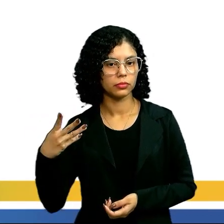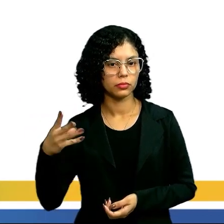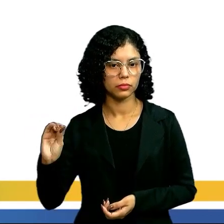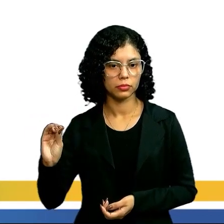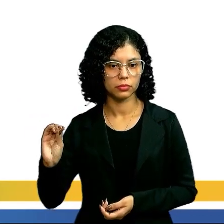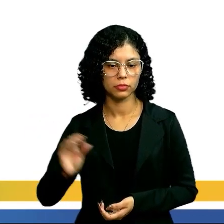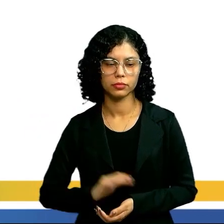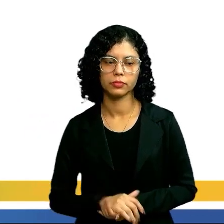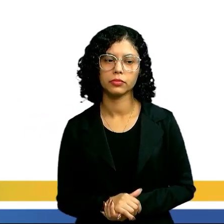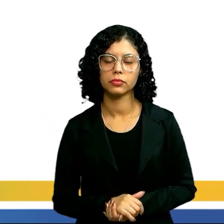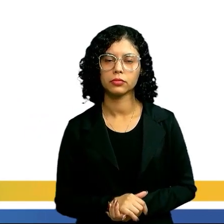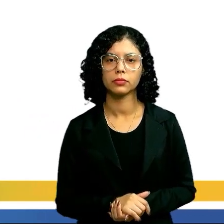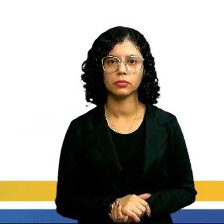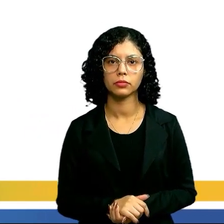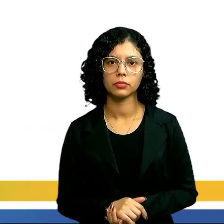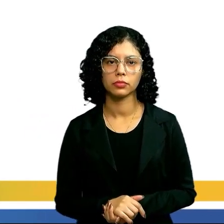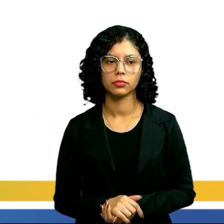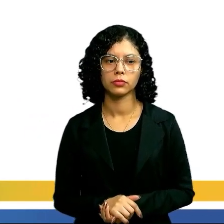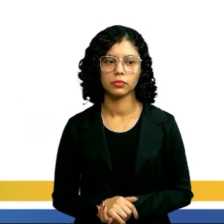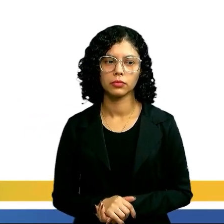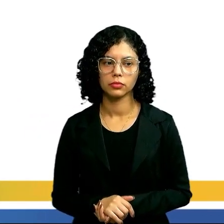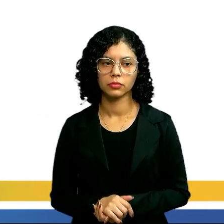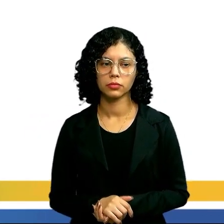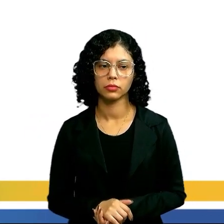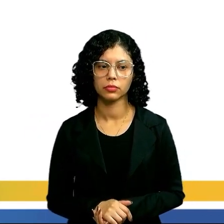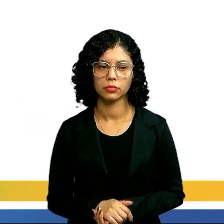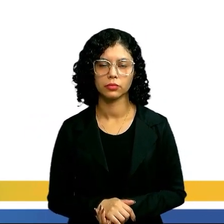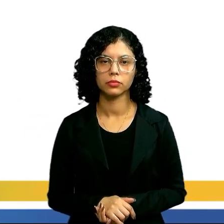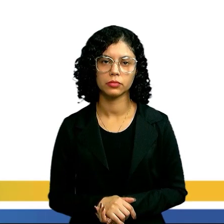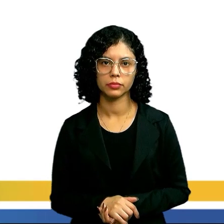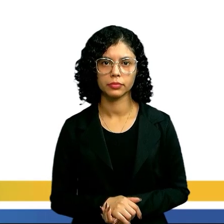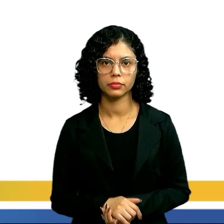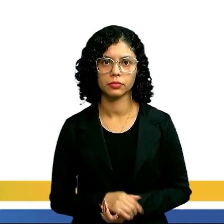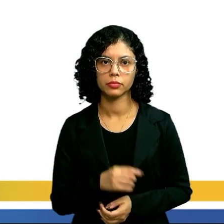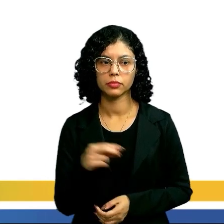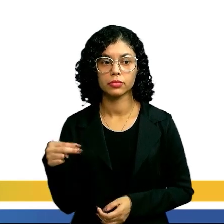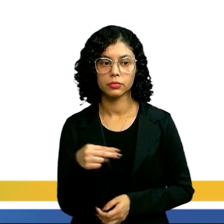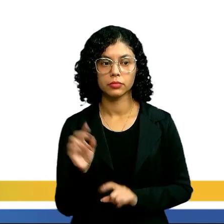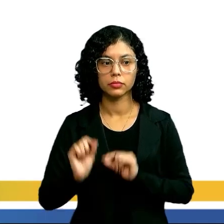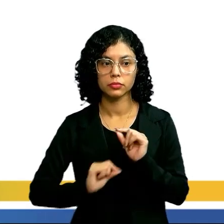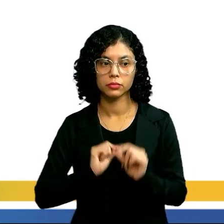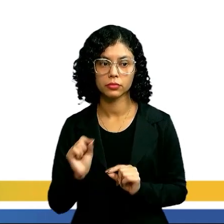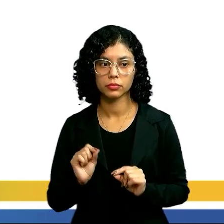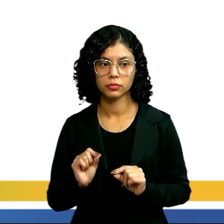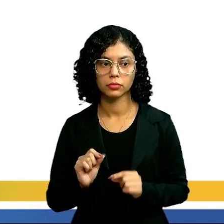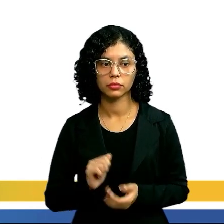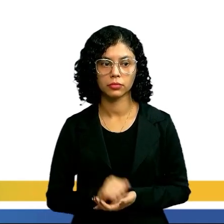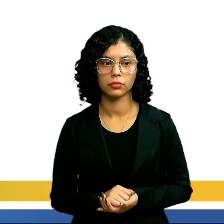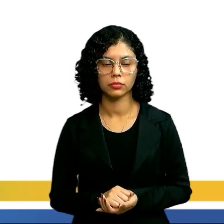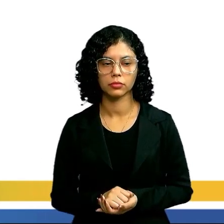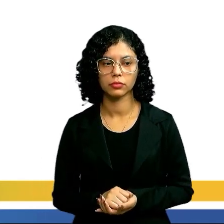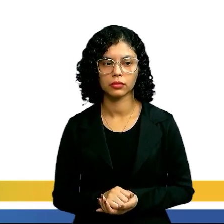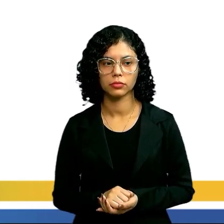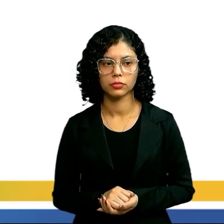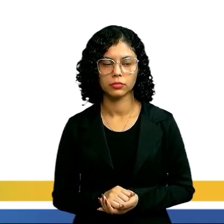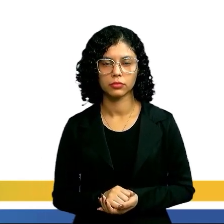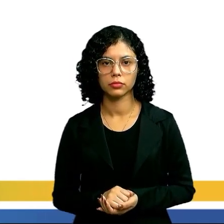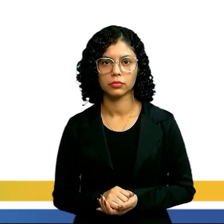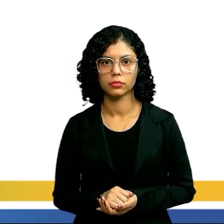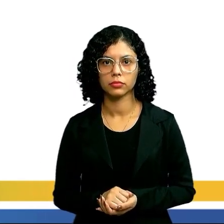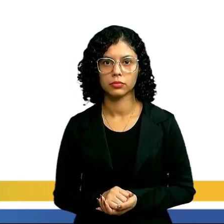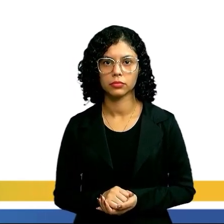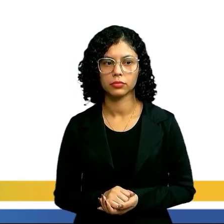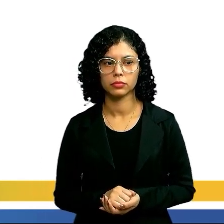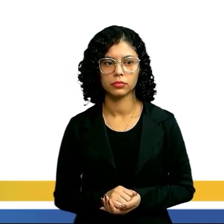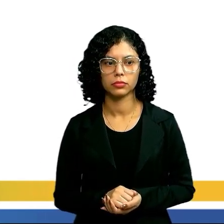igualdade. E aí, a gente faz uma subtração. 46 menos 40, 6, não é isso? Então, vai ficar 6